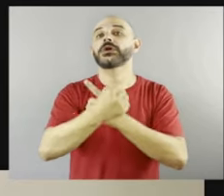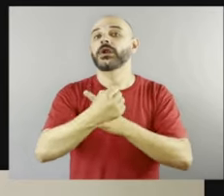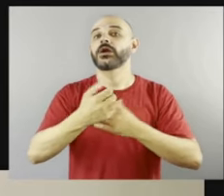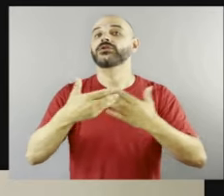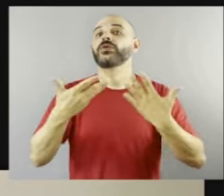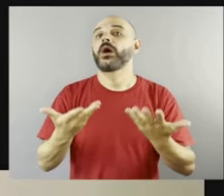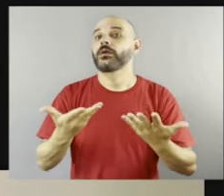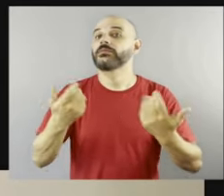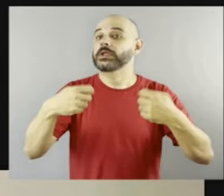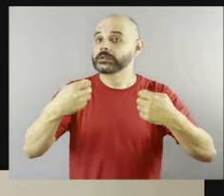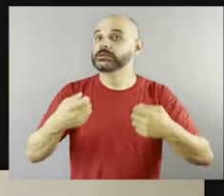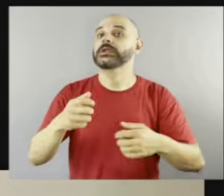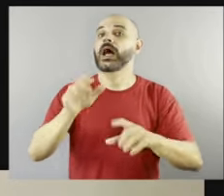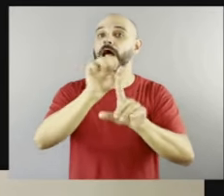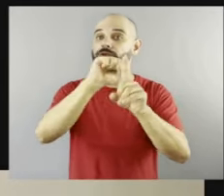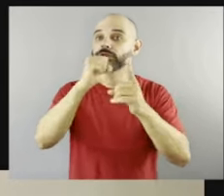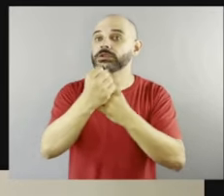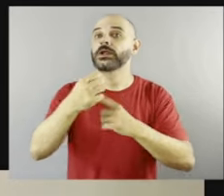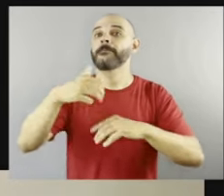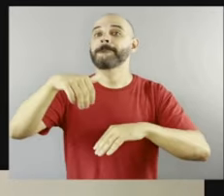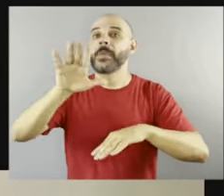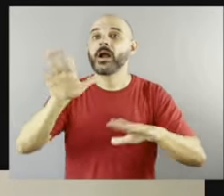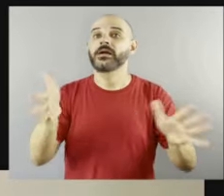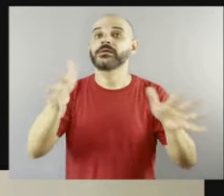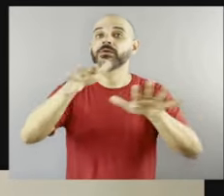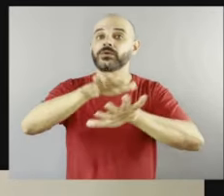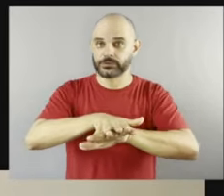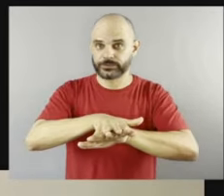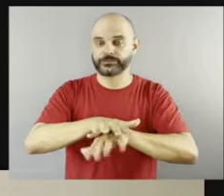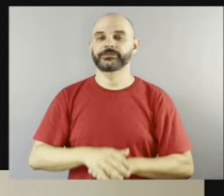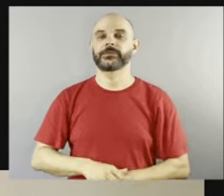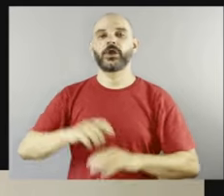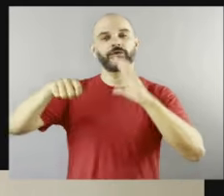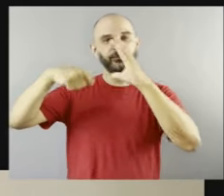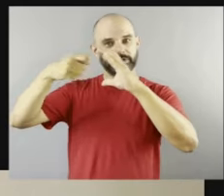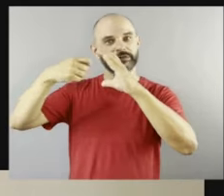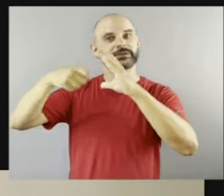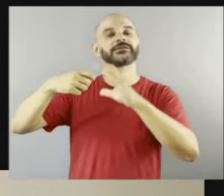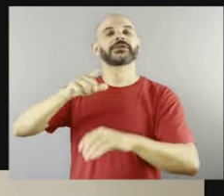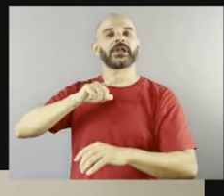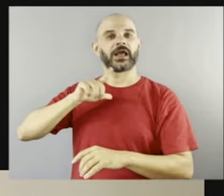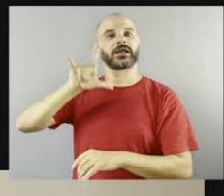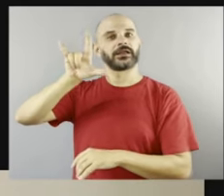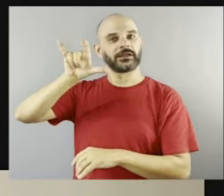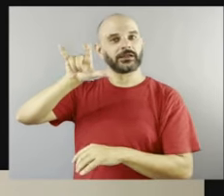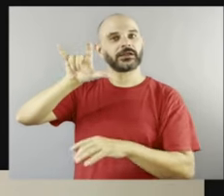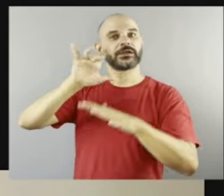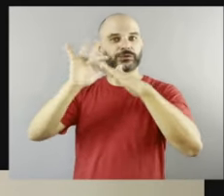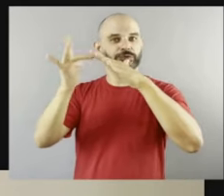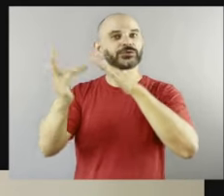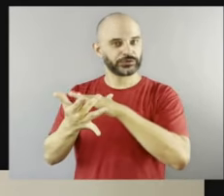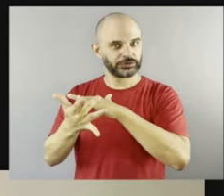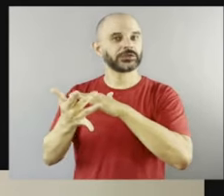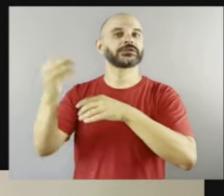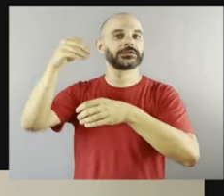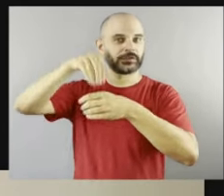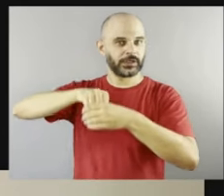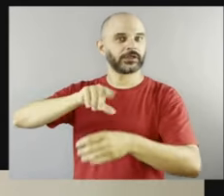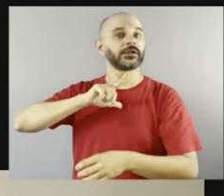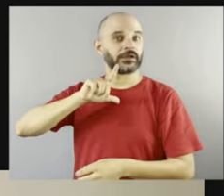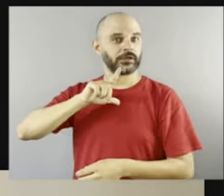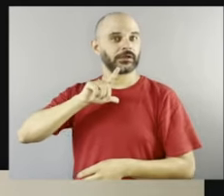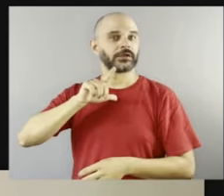cada vez mais inclusiva. Então, o vídeo está à disposição, lembrando aí das redes sociais, da meta social também, não é isso? E,